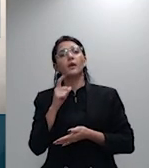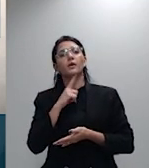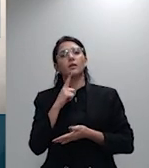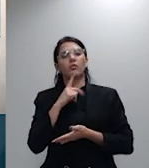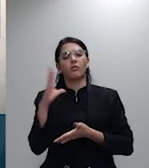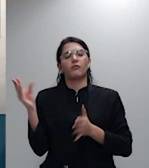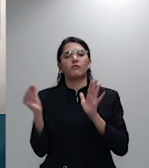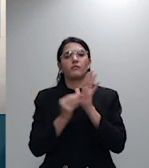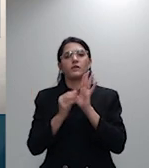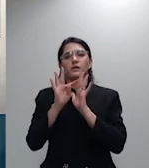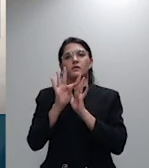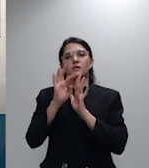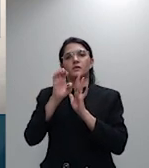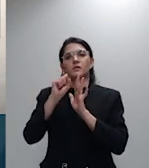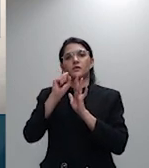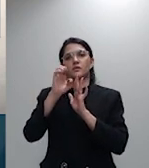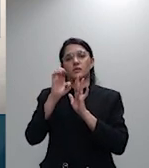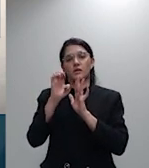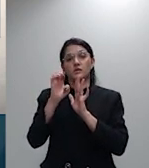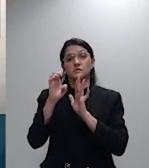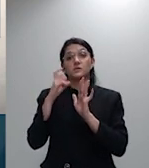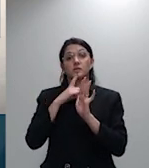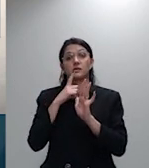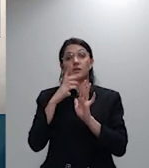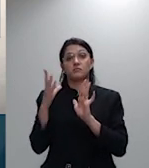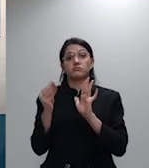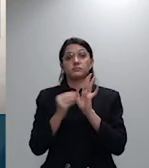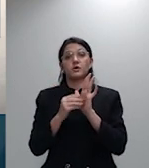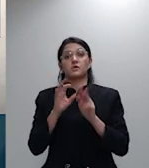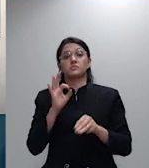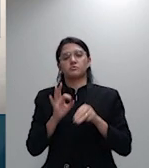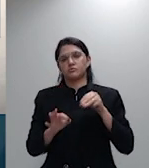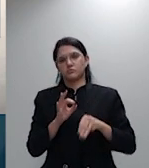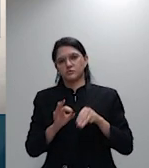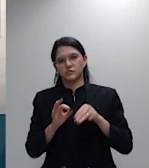jurídica bem como sobre os critérios para fixação